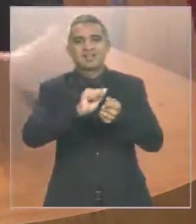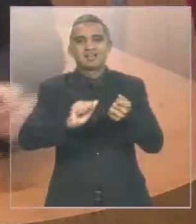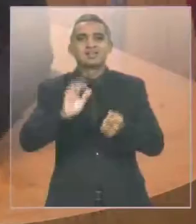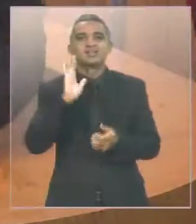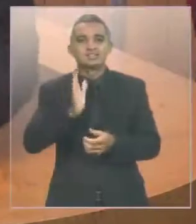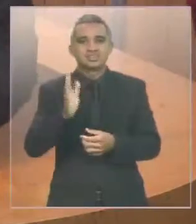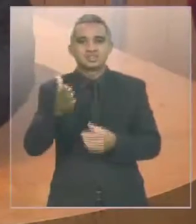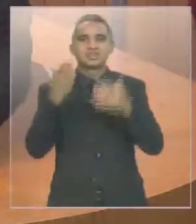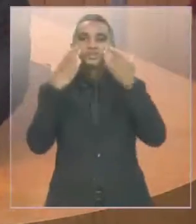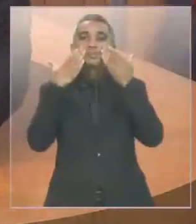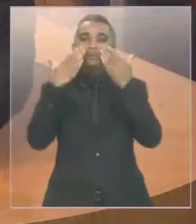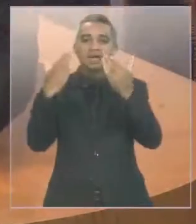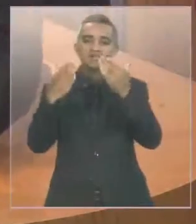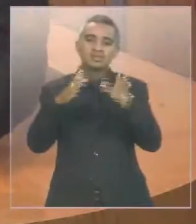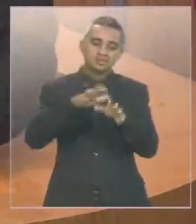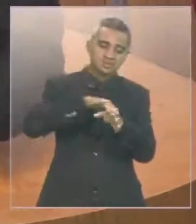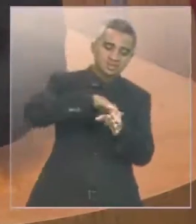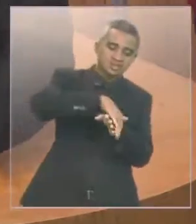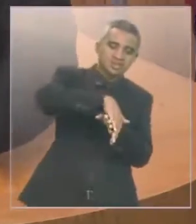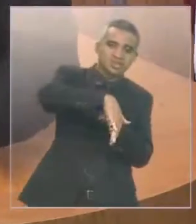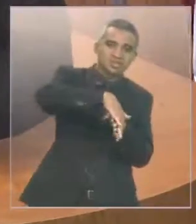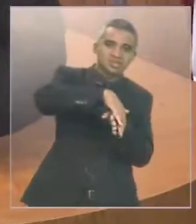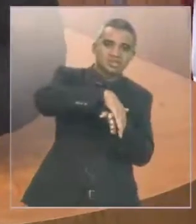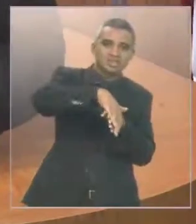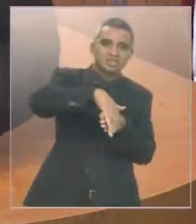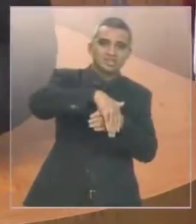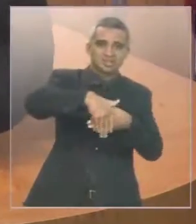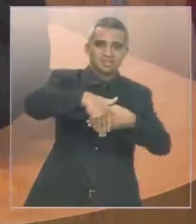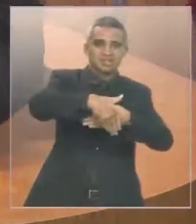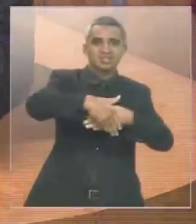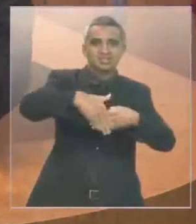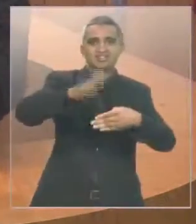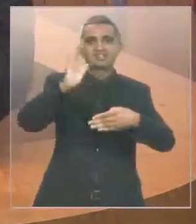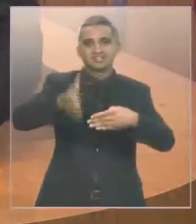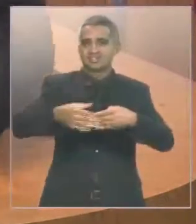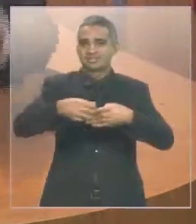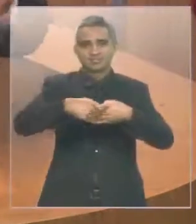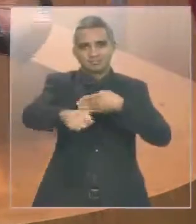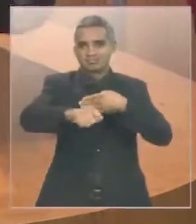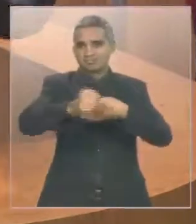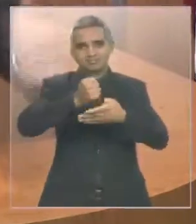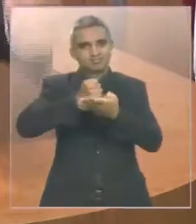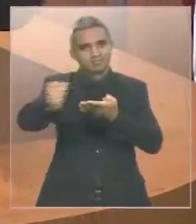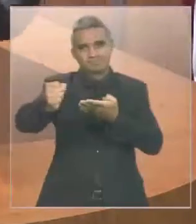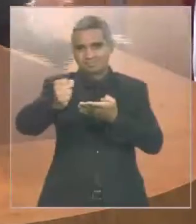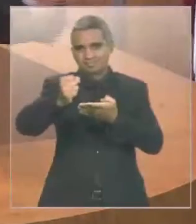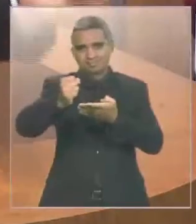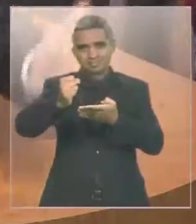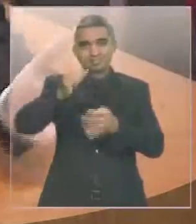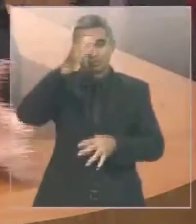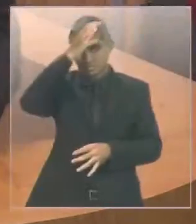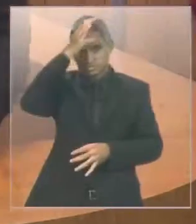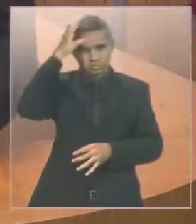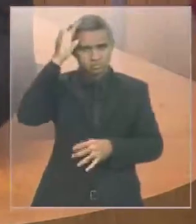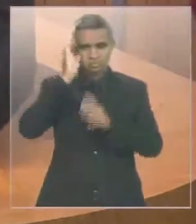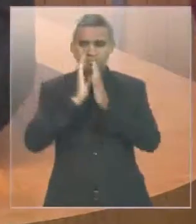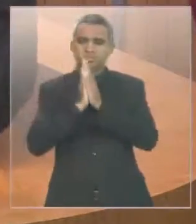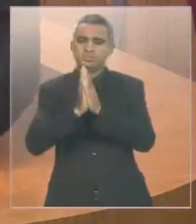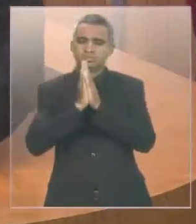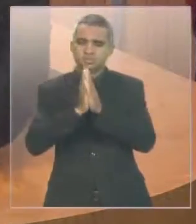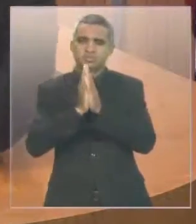retirada do adesivo. Então, a Câmara aprovou. Eu faço inclusive um apelo à Câmara de Bacabal.